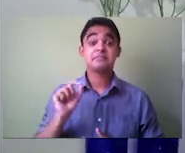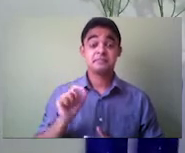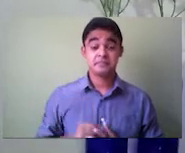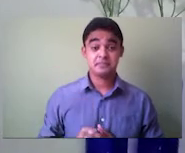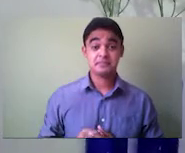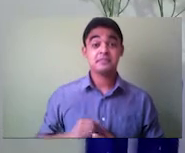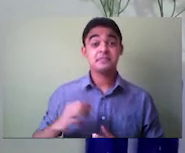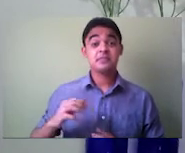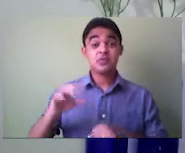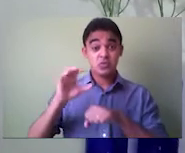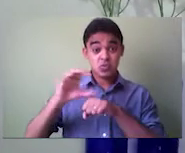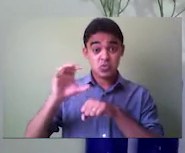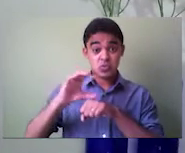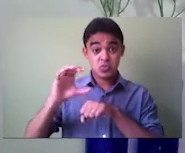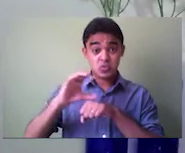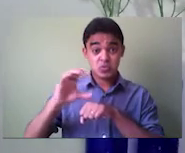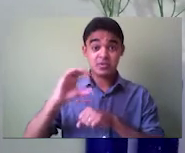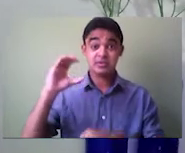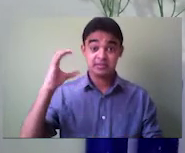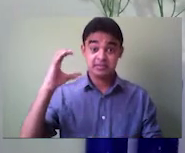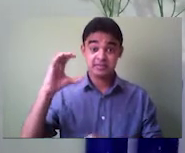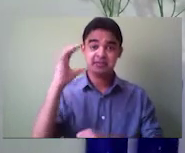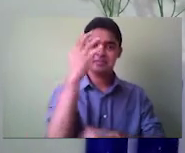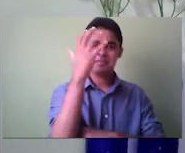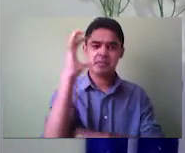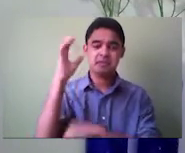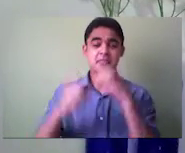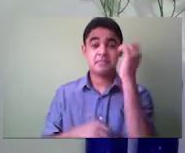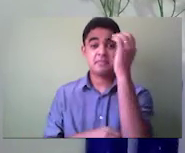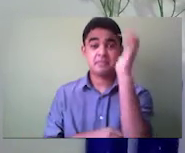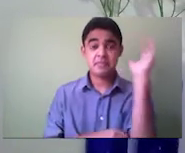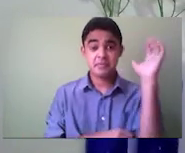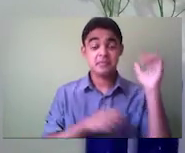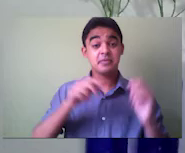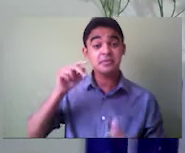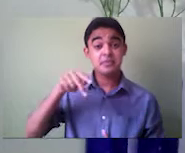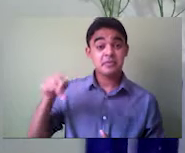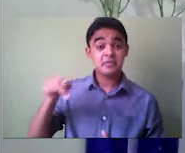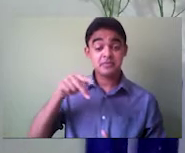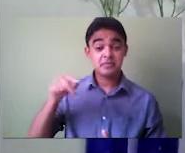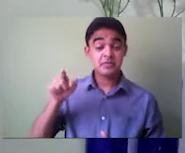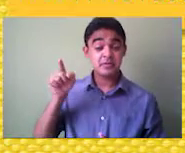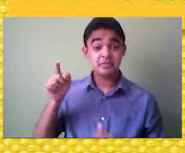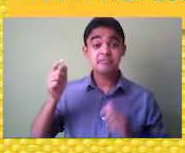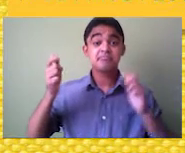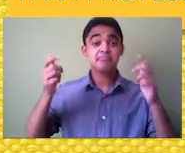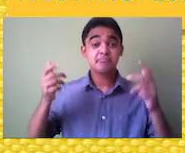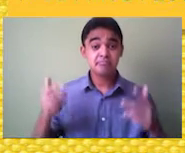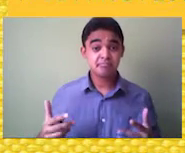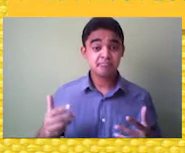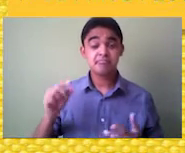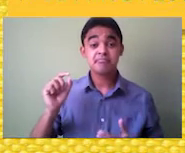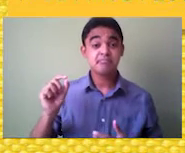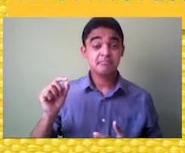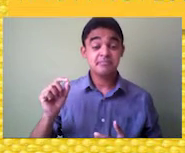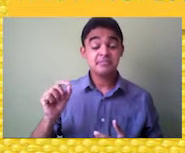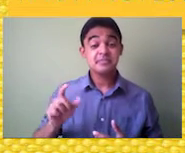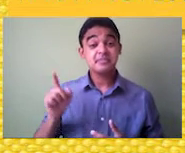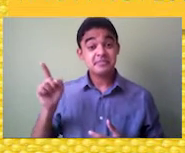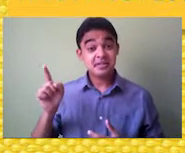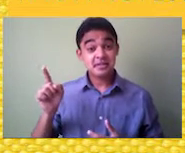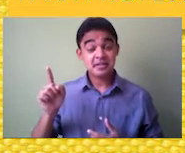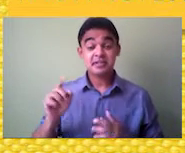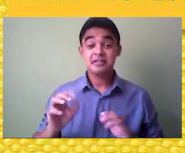novembro, a professora doutora Elenilza Cunha, do Colegiado do curso de Ciências Ambientais da Unifap, realizou defesa do Memorial